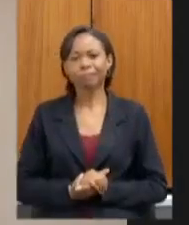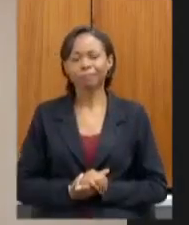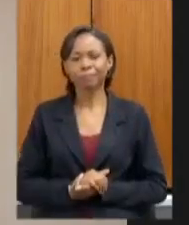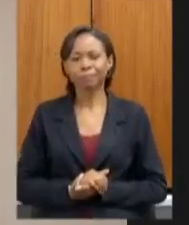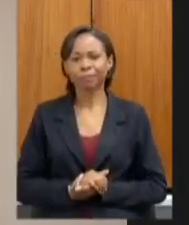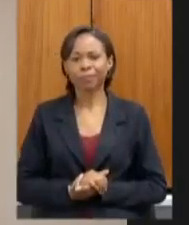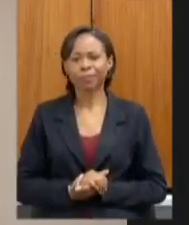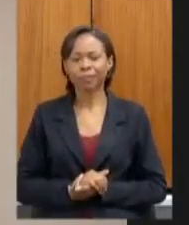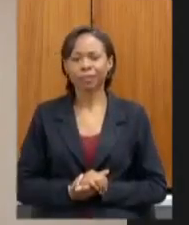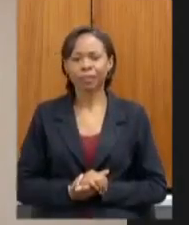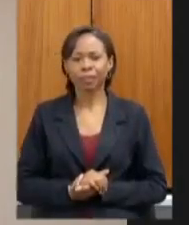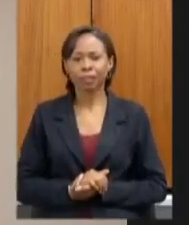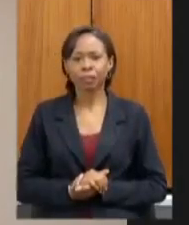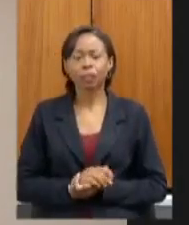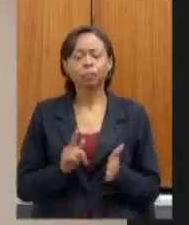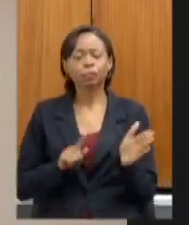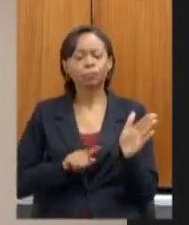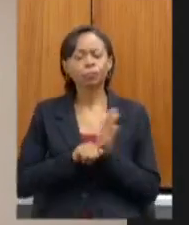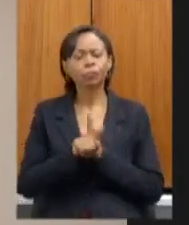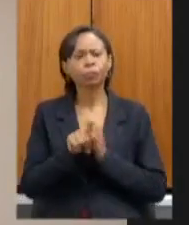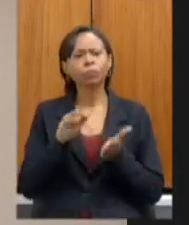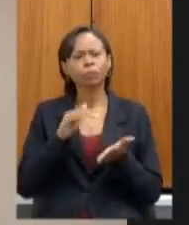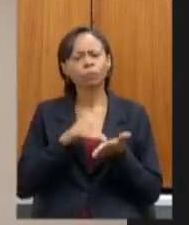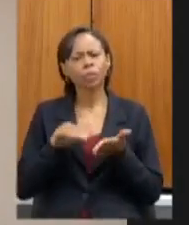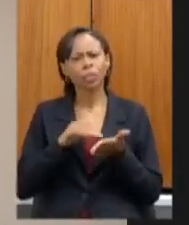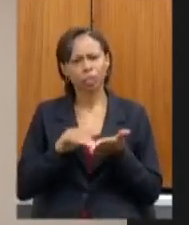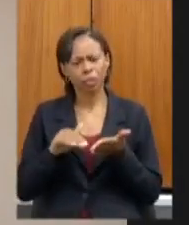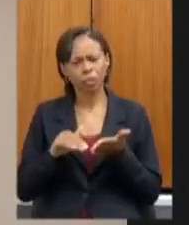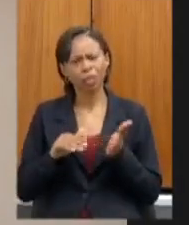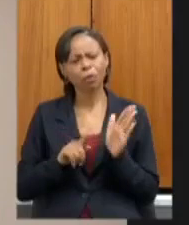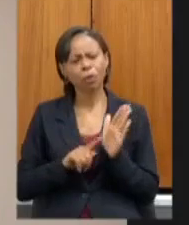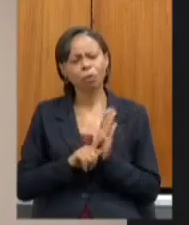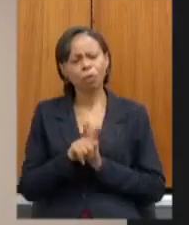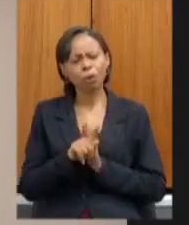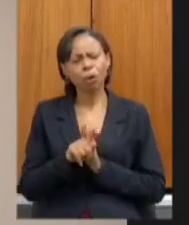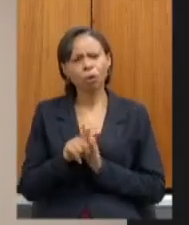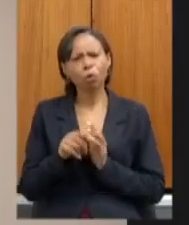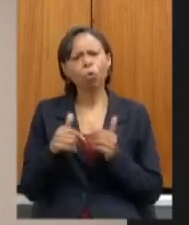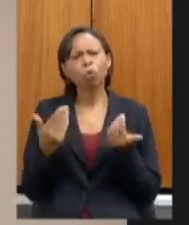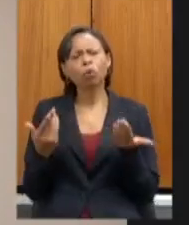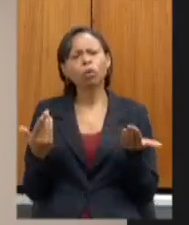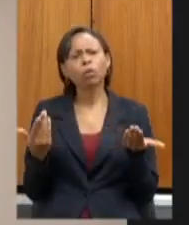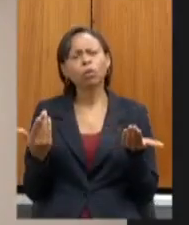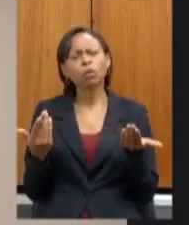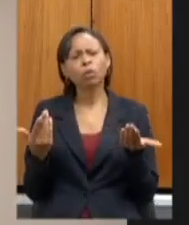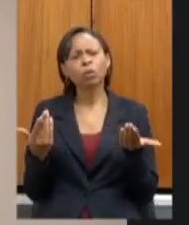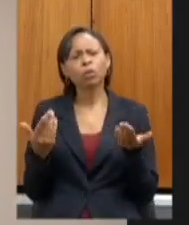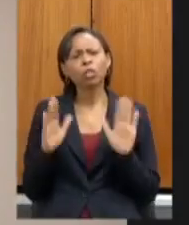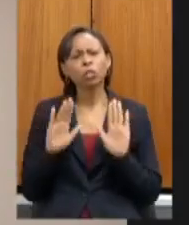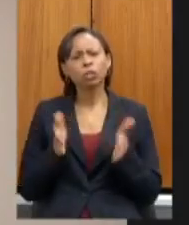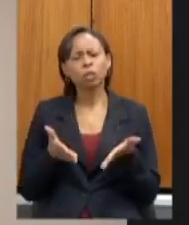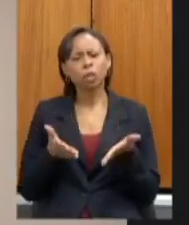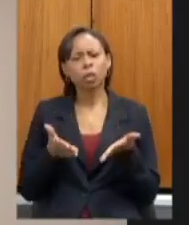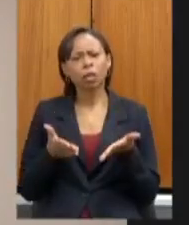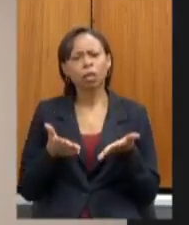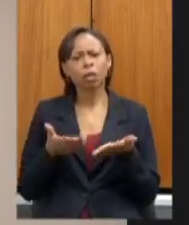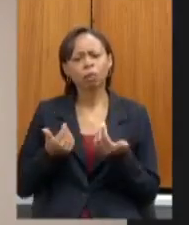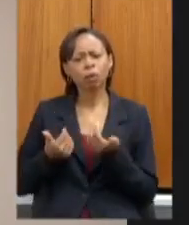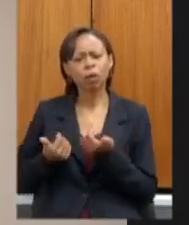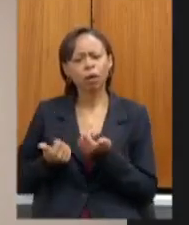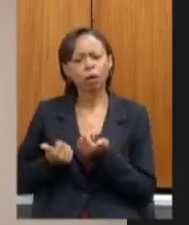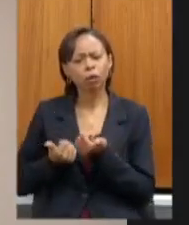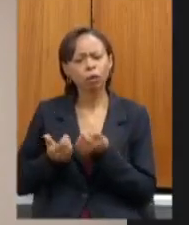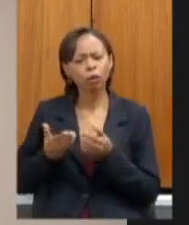eu gostaria de saber o que foi feito em prova das pessoas com deficiências durante a pandemia